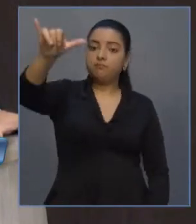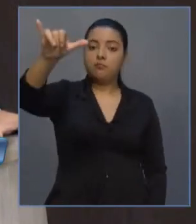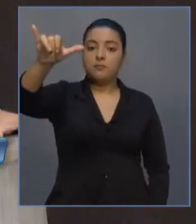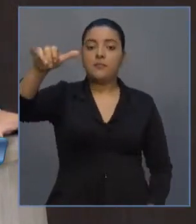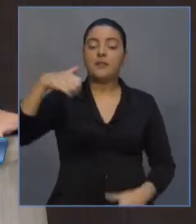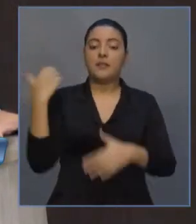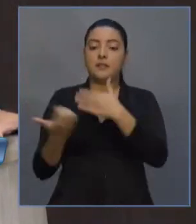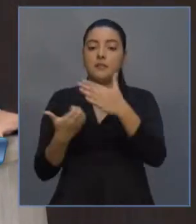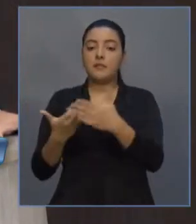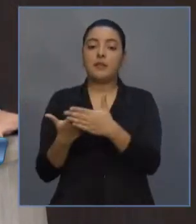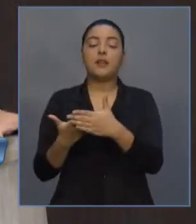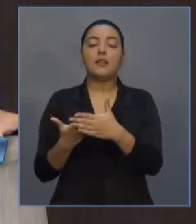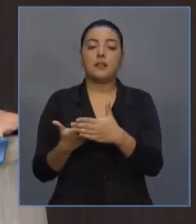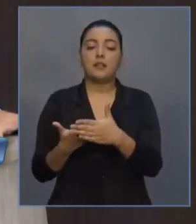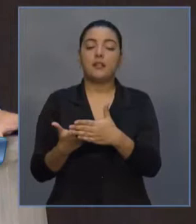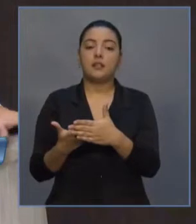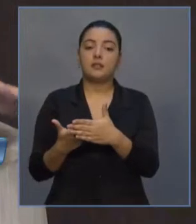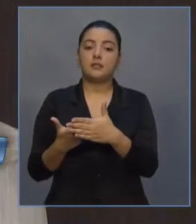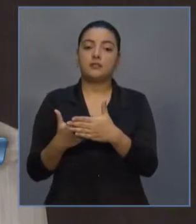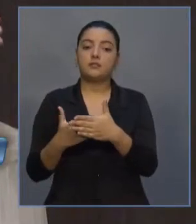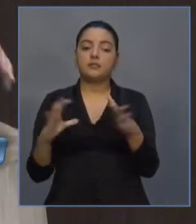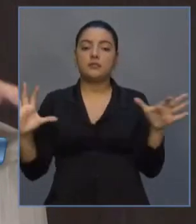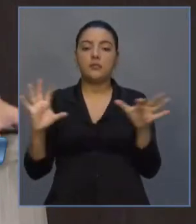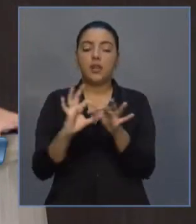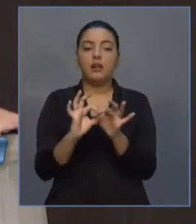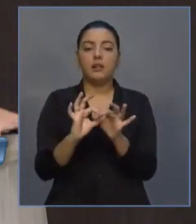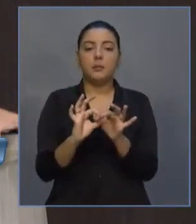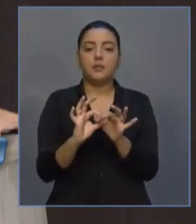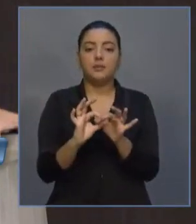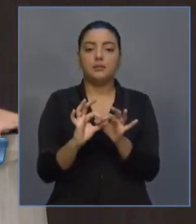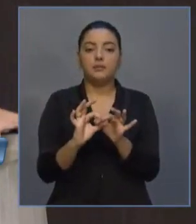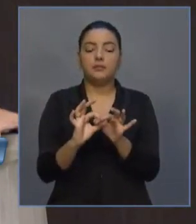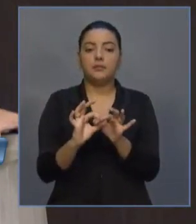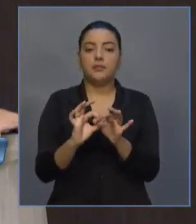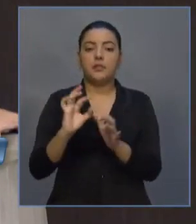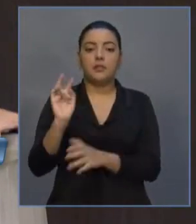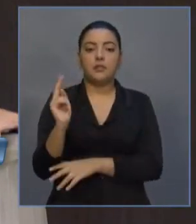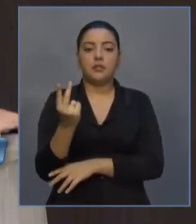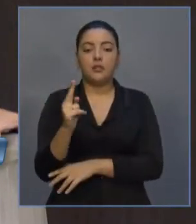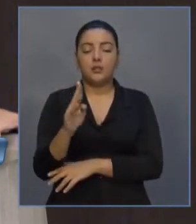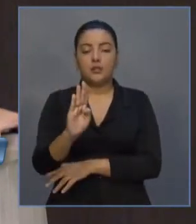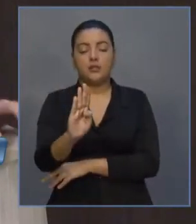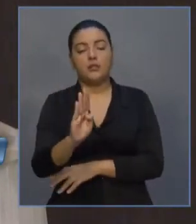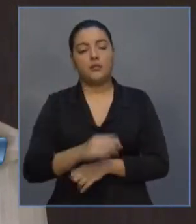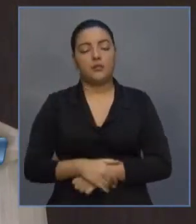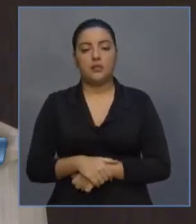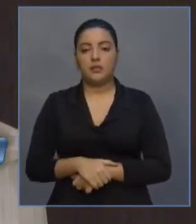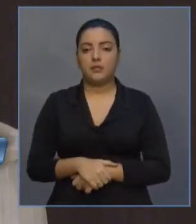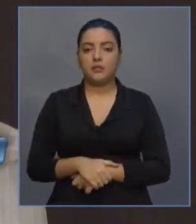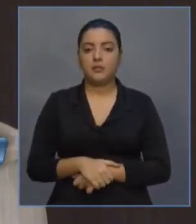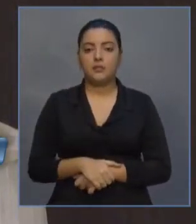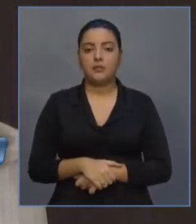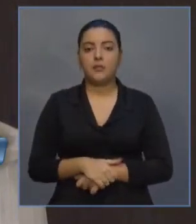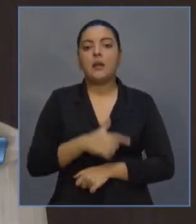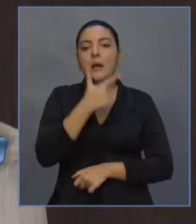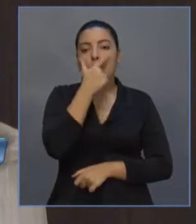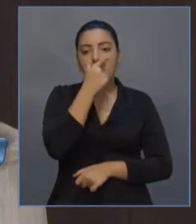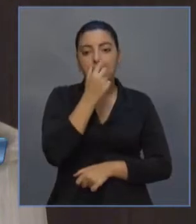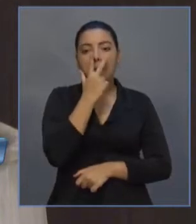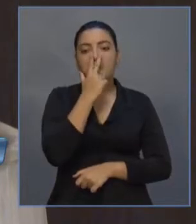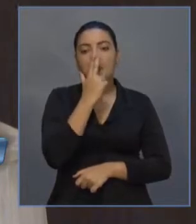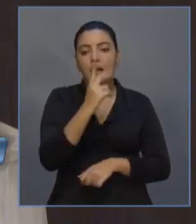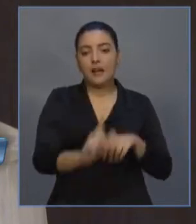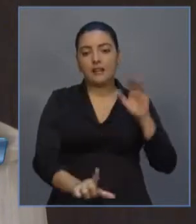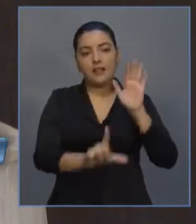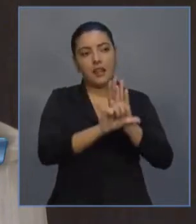que não estariam necessariamente atreladas ao famoso alardeado hub. Está com cara de que a lei